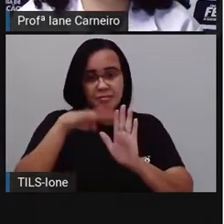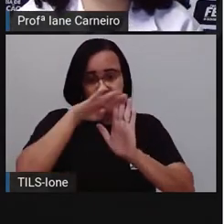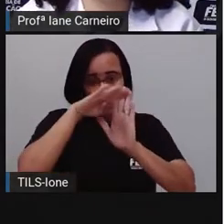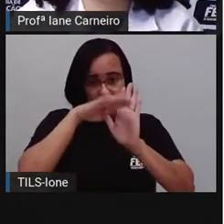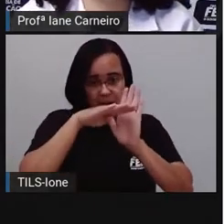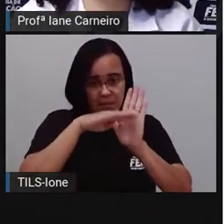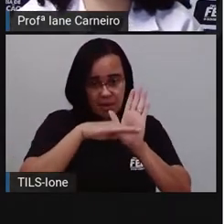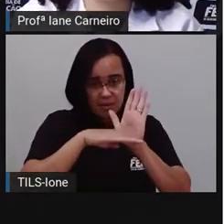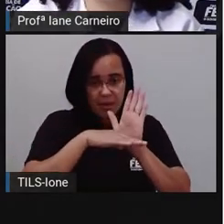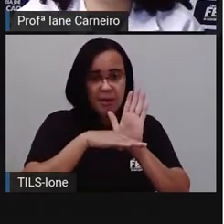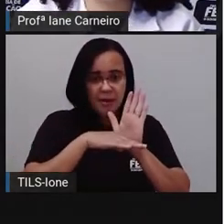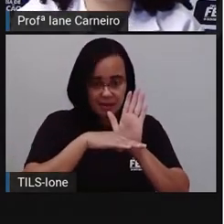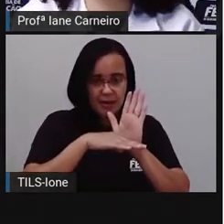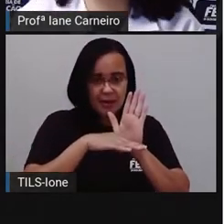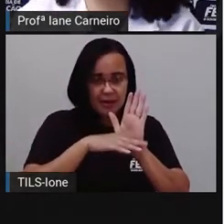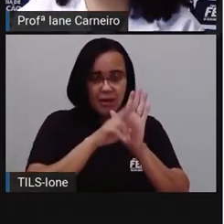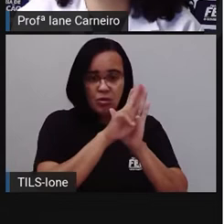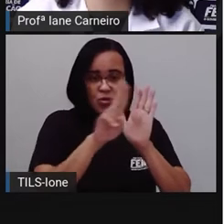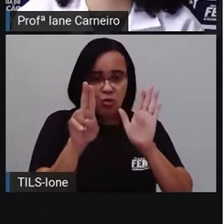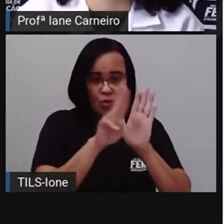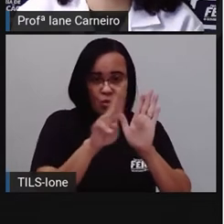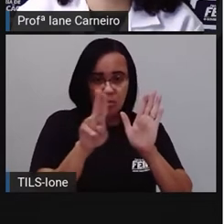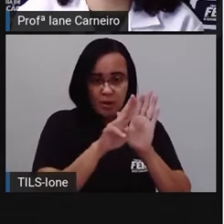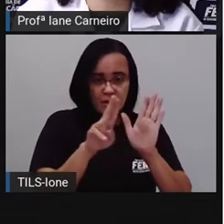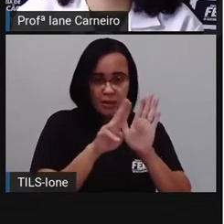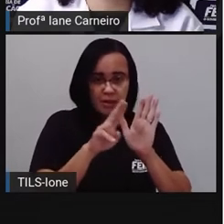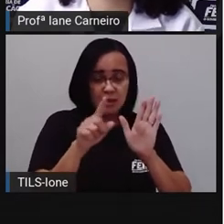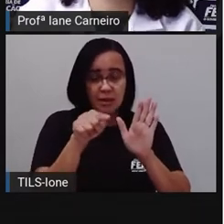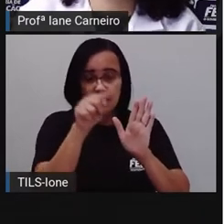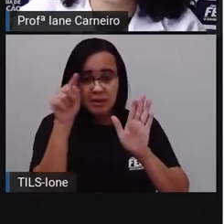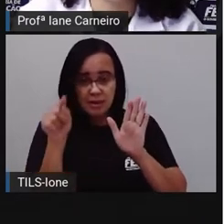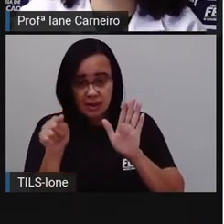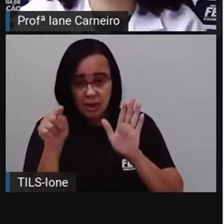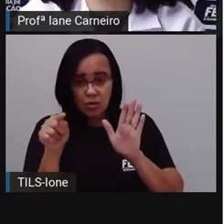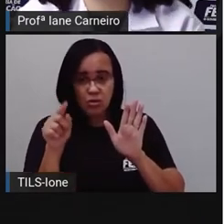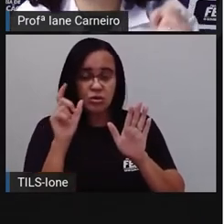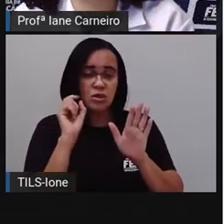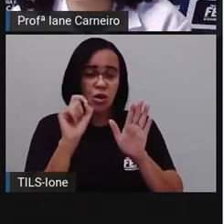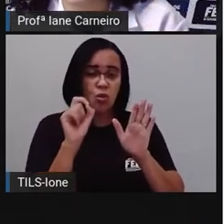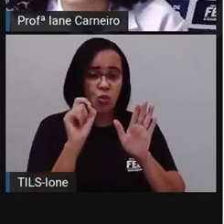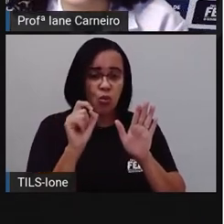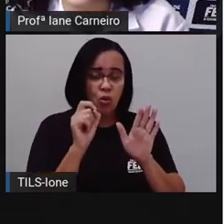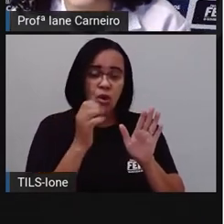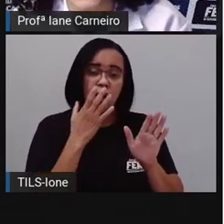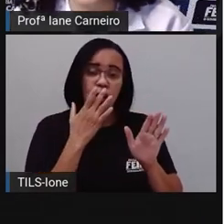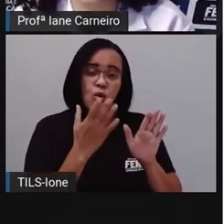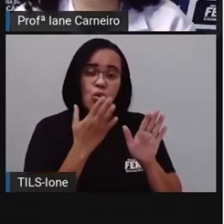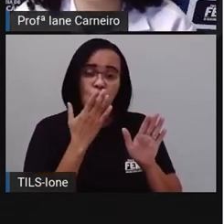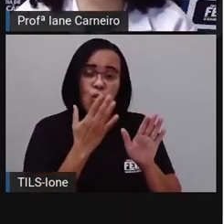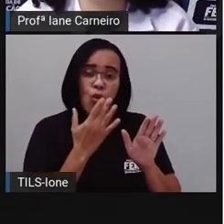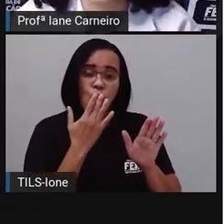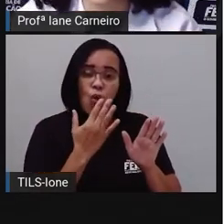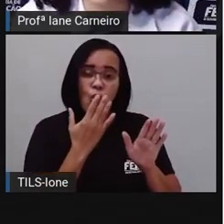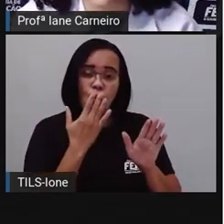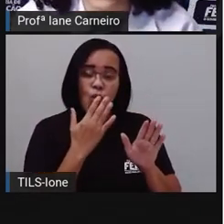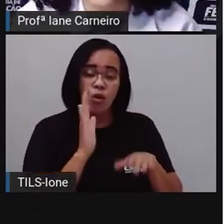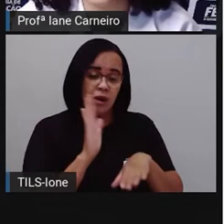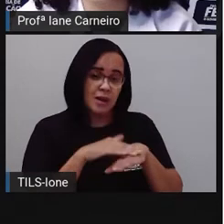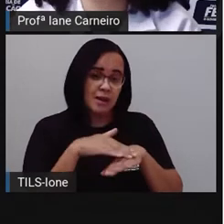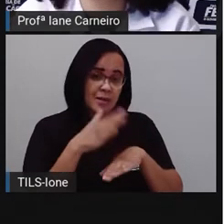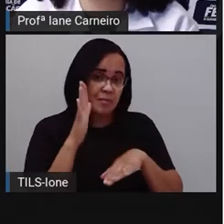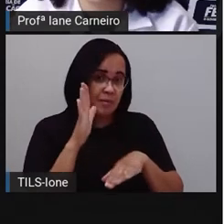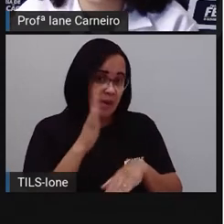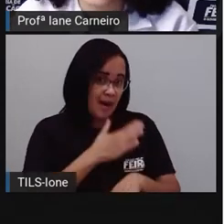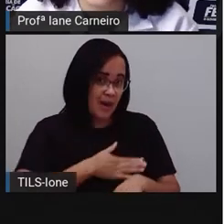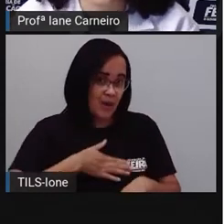nessa primeira coluna vai ser o nome e na outra coluna a cor preferida, certo? Dentre essas quatro